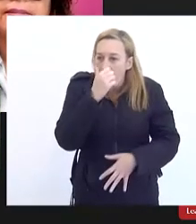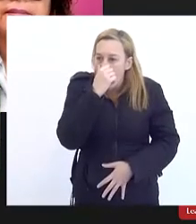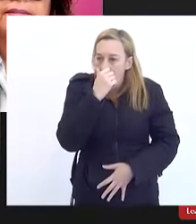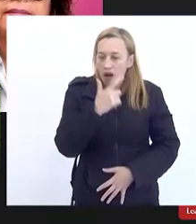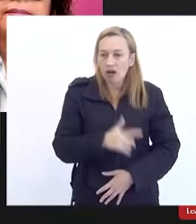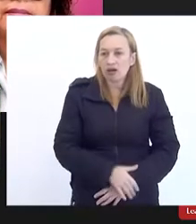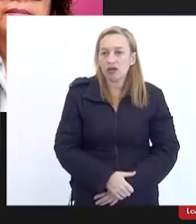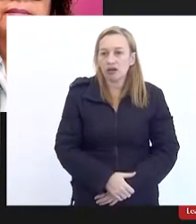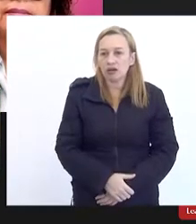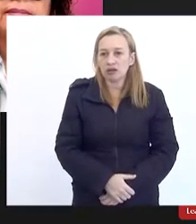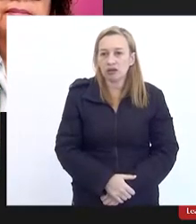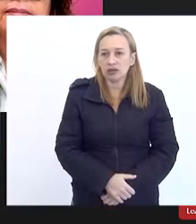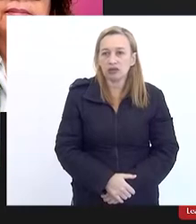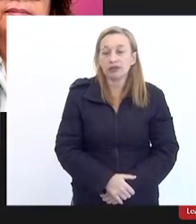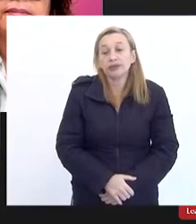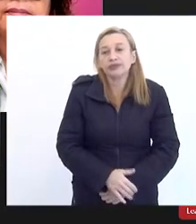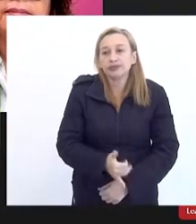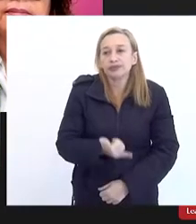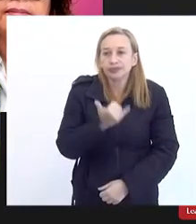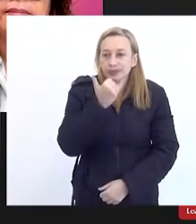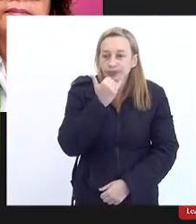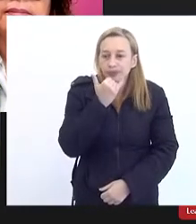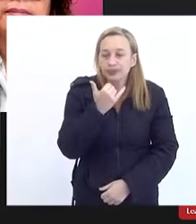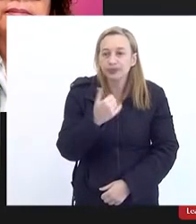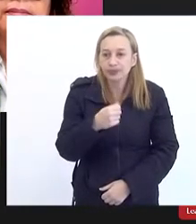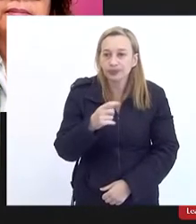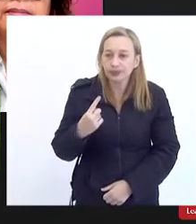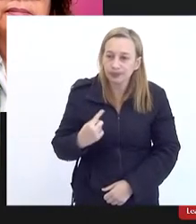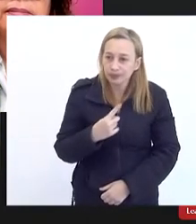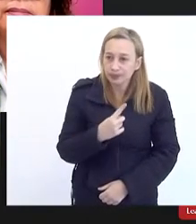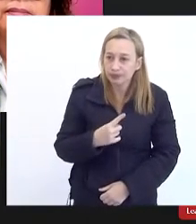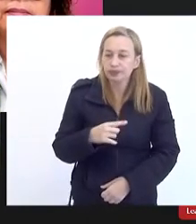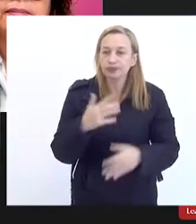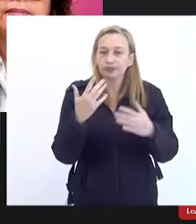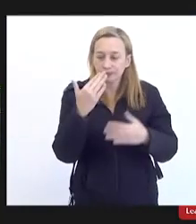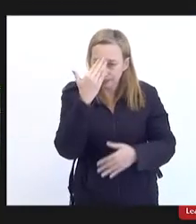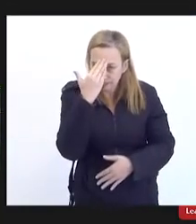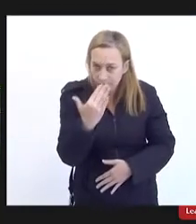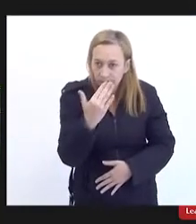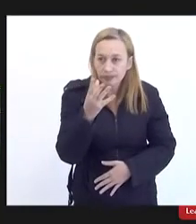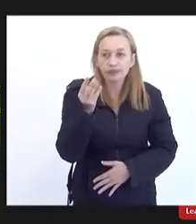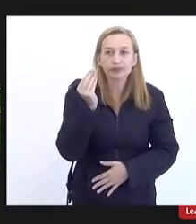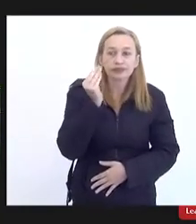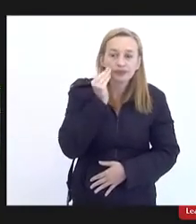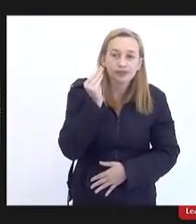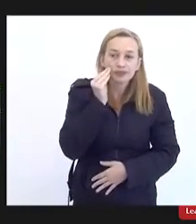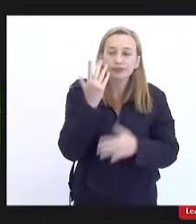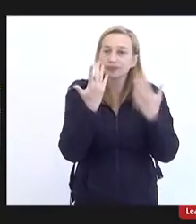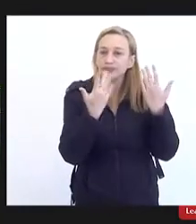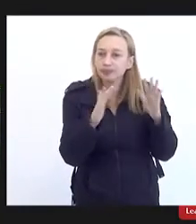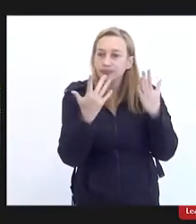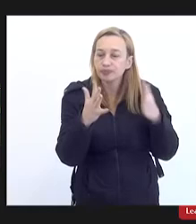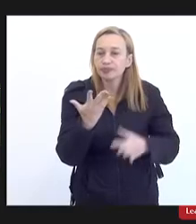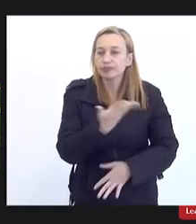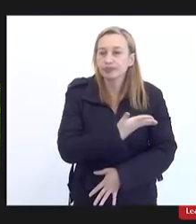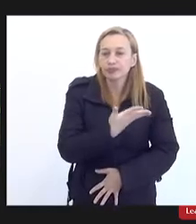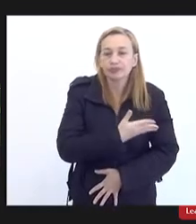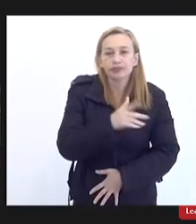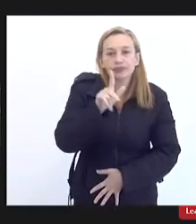consulta mas eu tenho que participar fazer a saudação agradecer a oportunidade saudar o companheiro Paulo